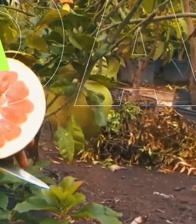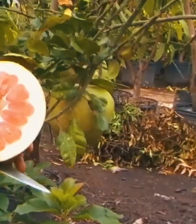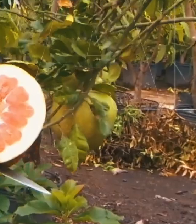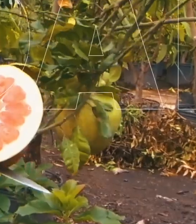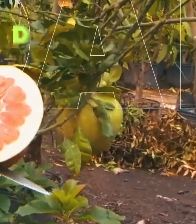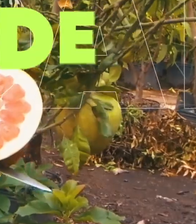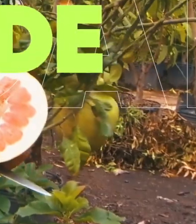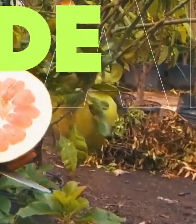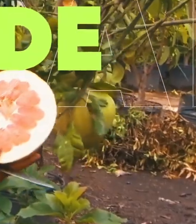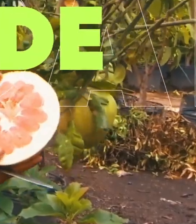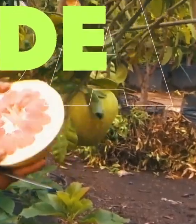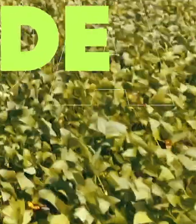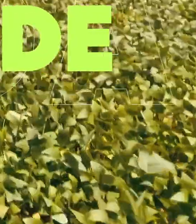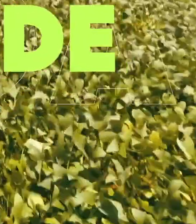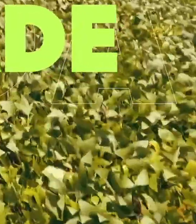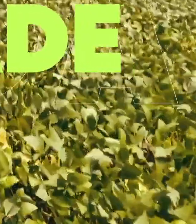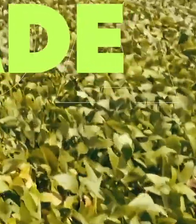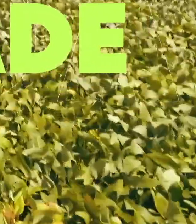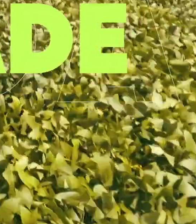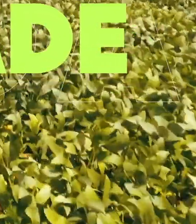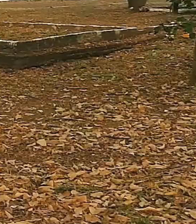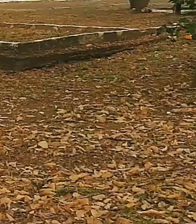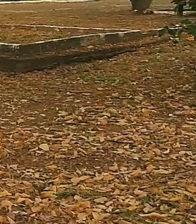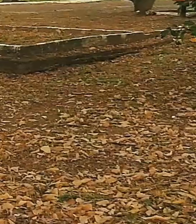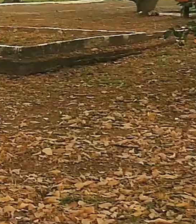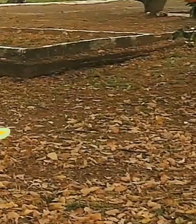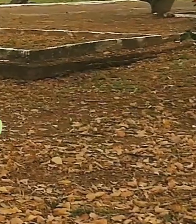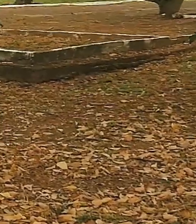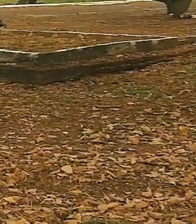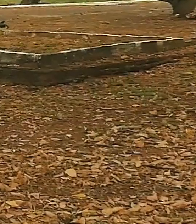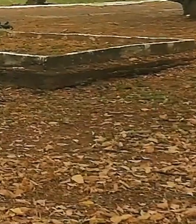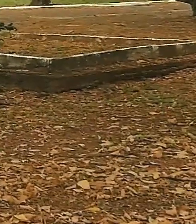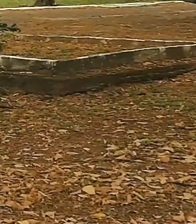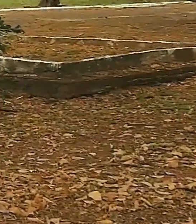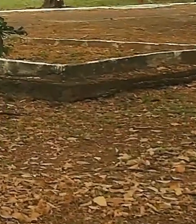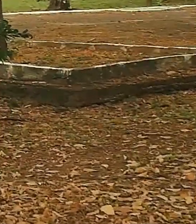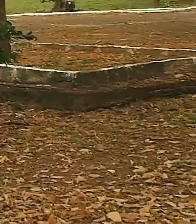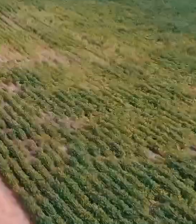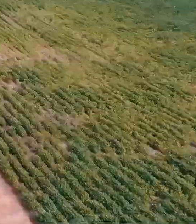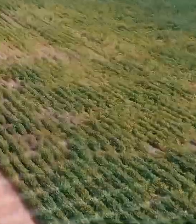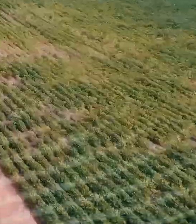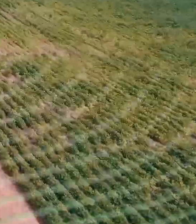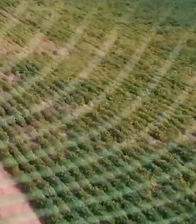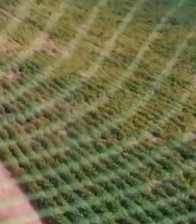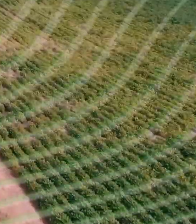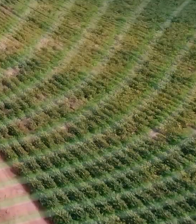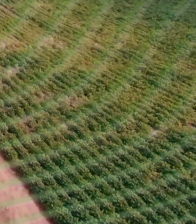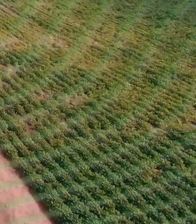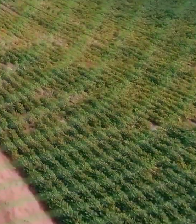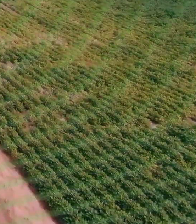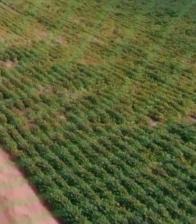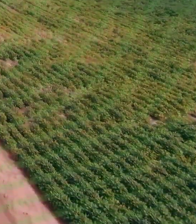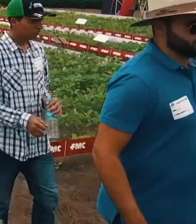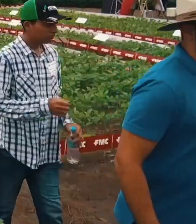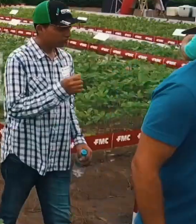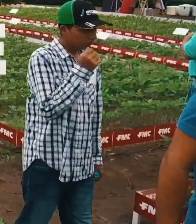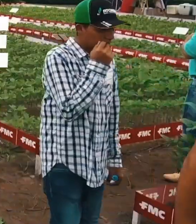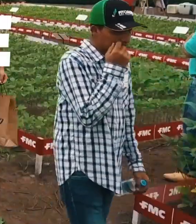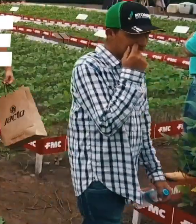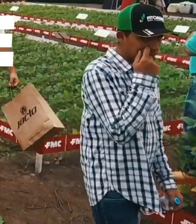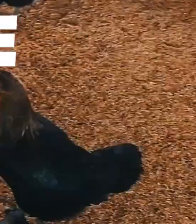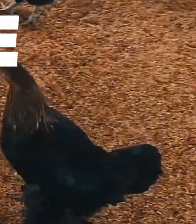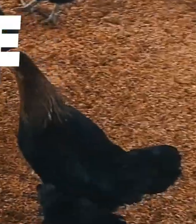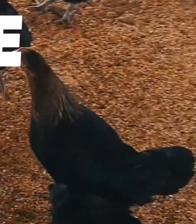renda E dignidade Agora na TV Assembleia Você assiste o programa Piauí que produz Vamos mostrar a riqueza E